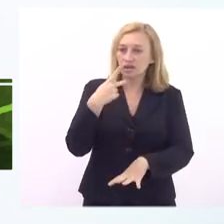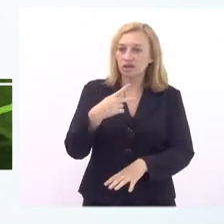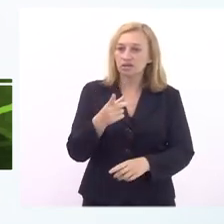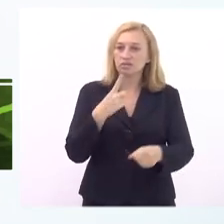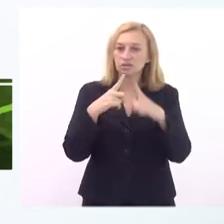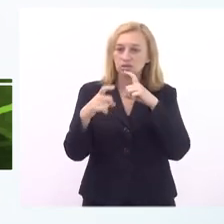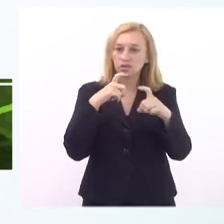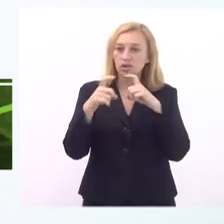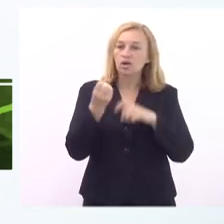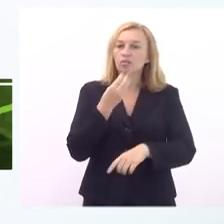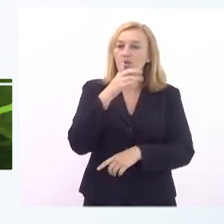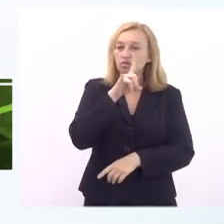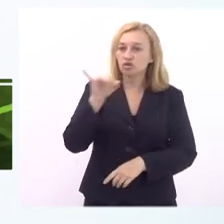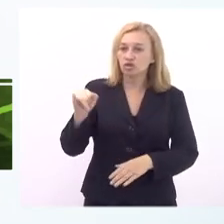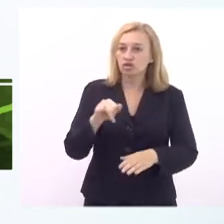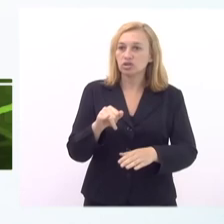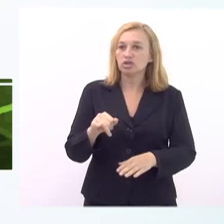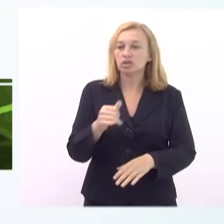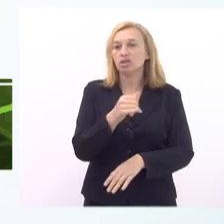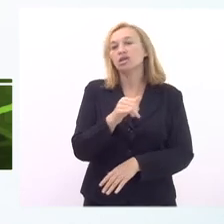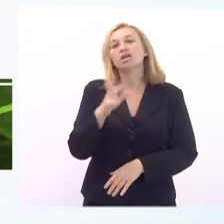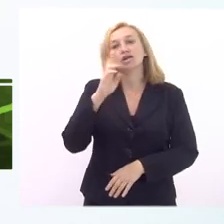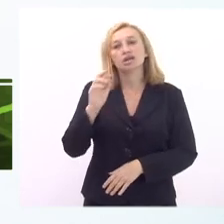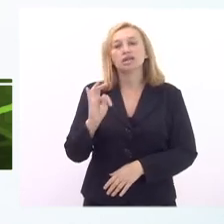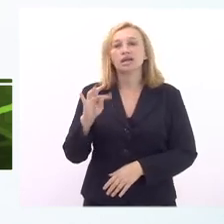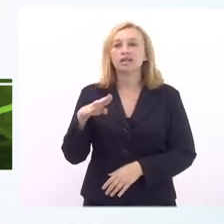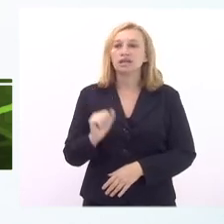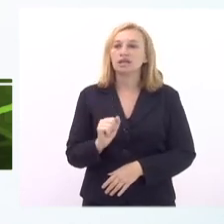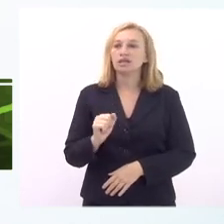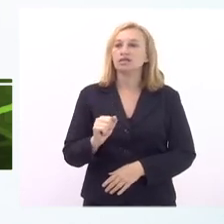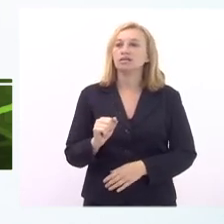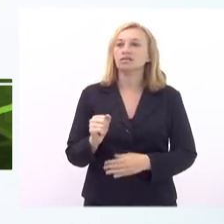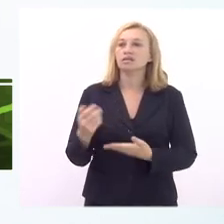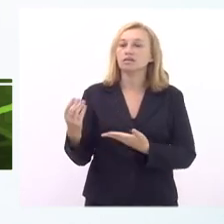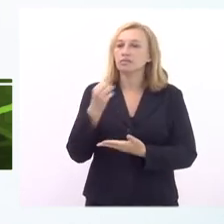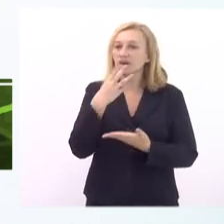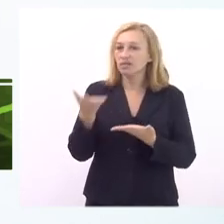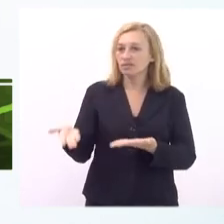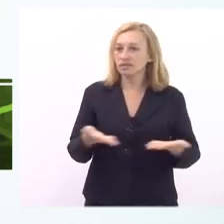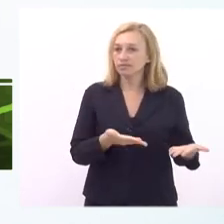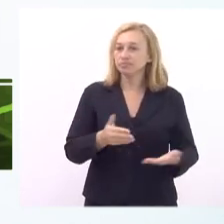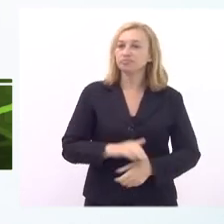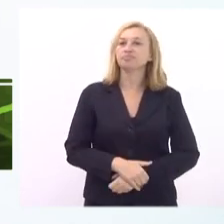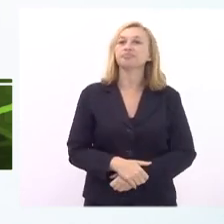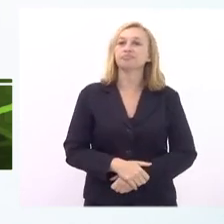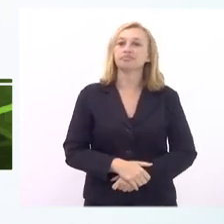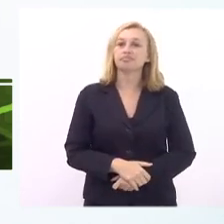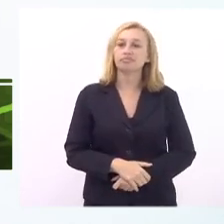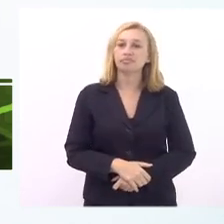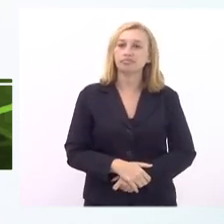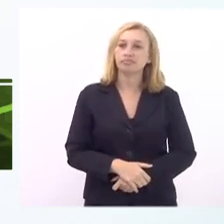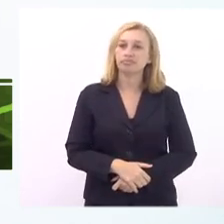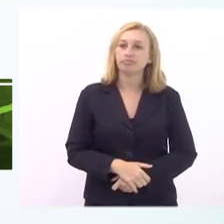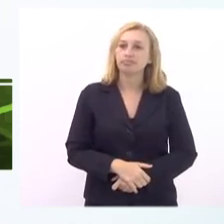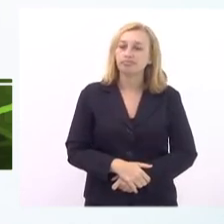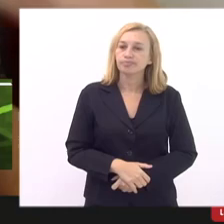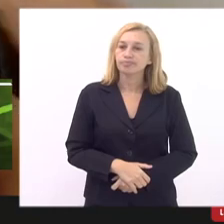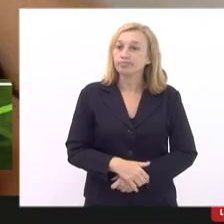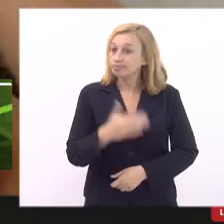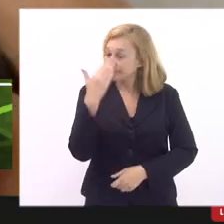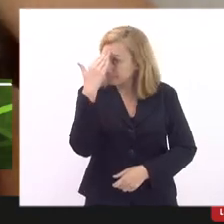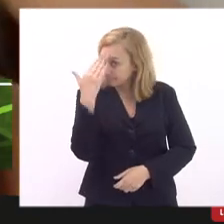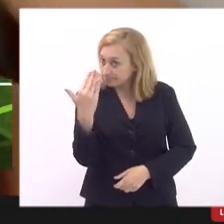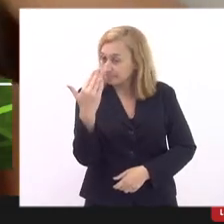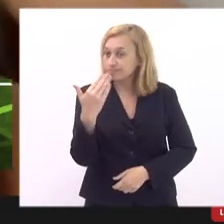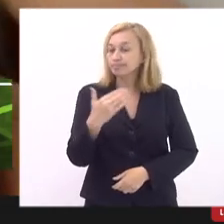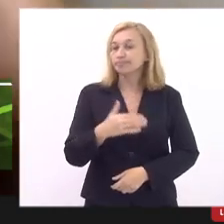nosso debate bom dia Renata bem vindo aqui a nossa audiência bom dia muito obrigada por